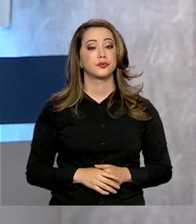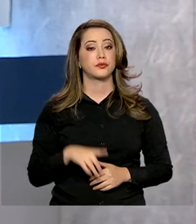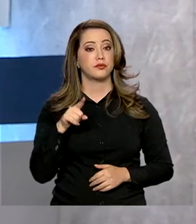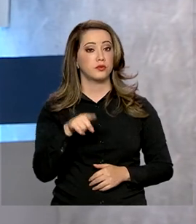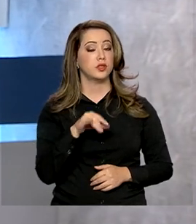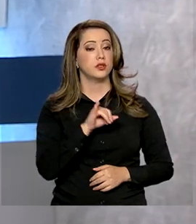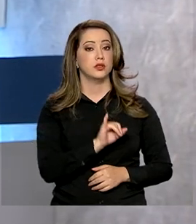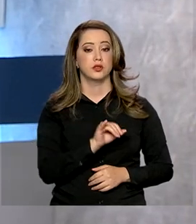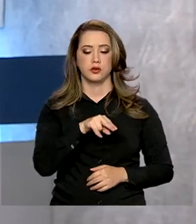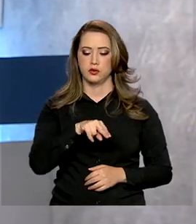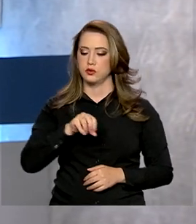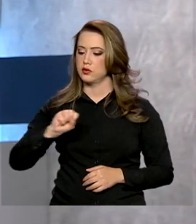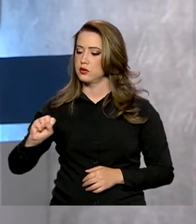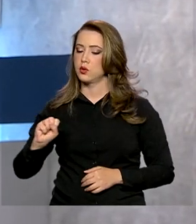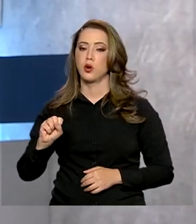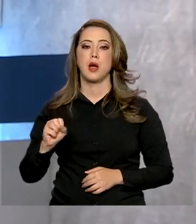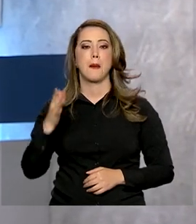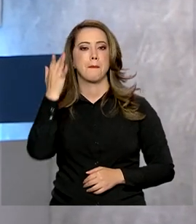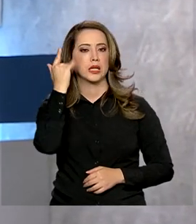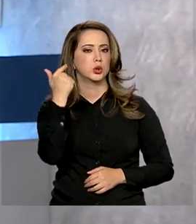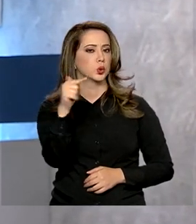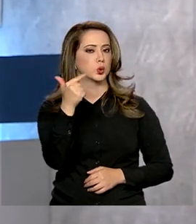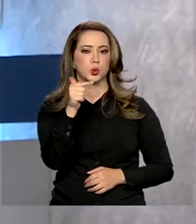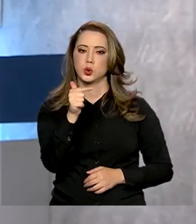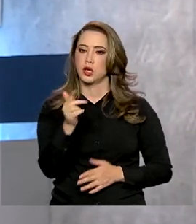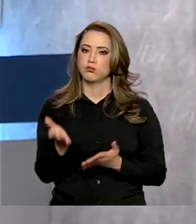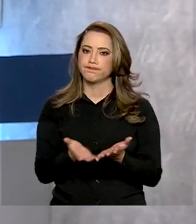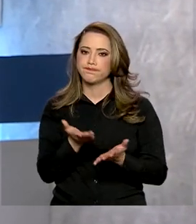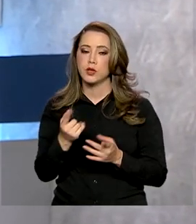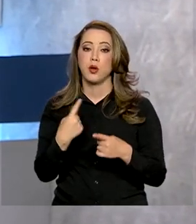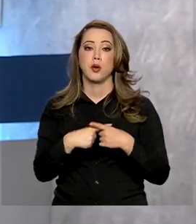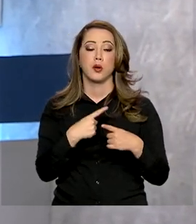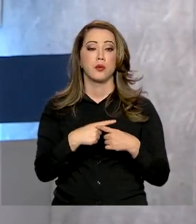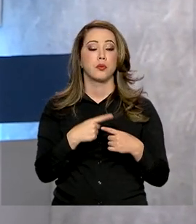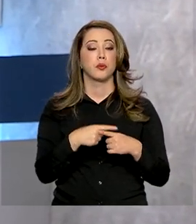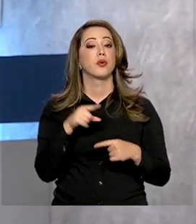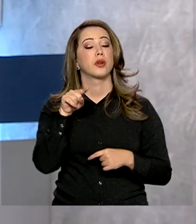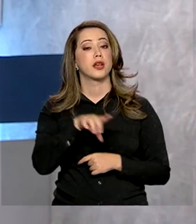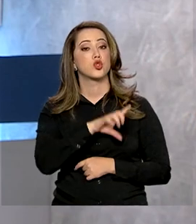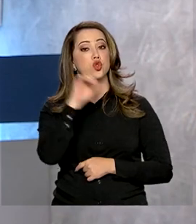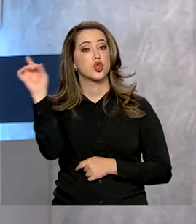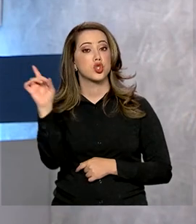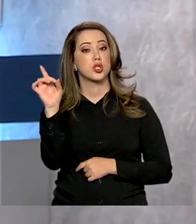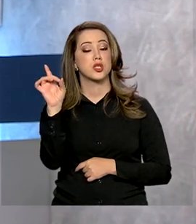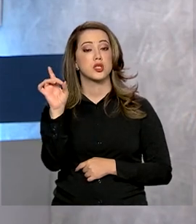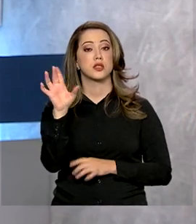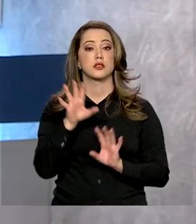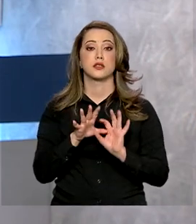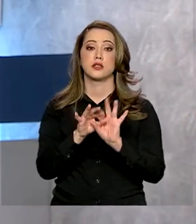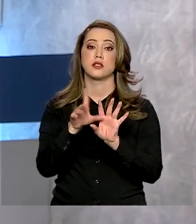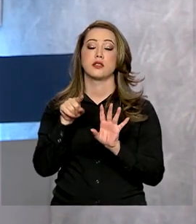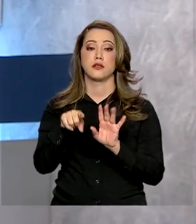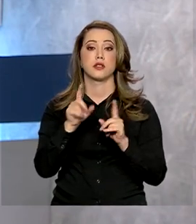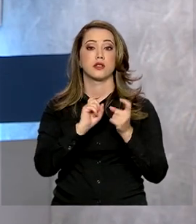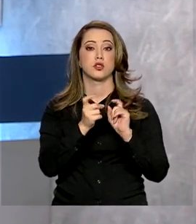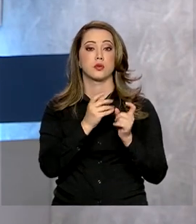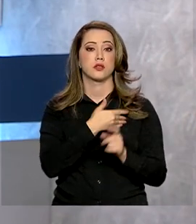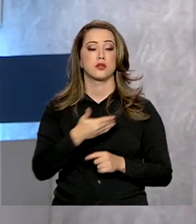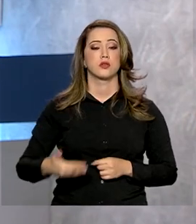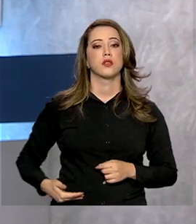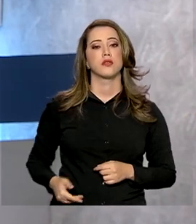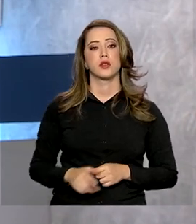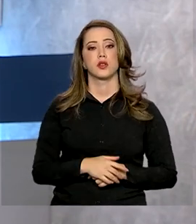O INSS não fará atendimento amanhã, sexta-feira, devido ao ponto facultativo decretado na administração pública. E o